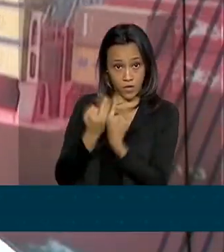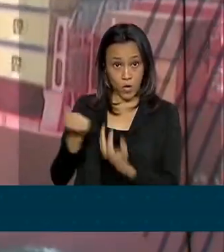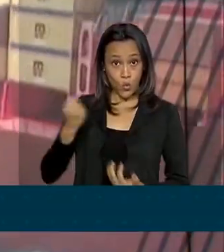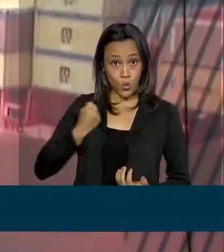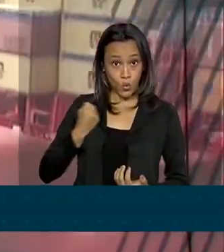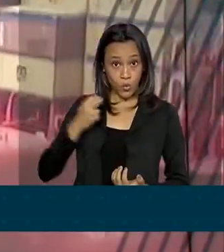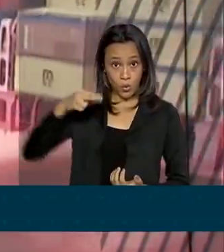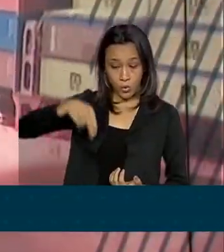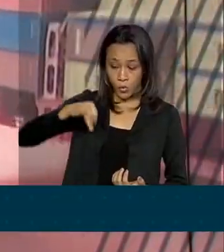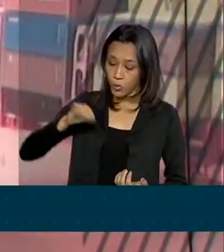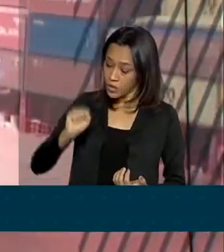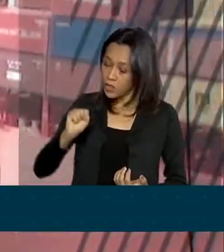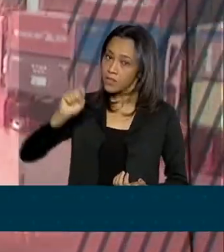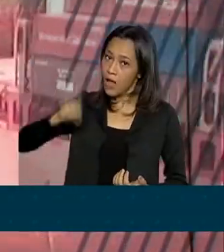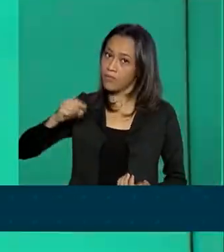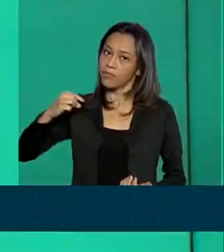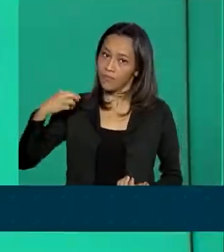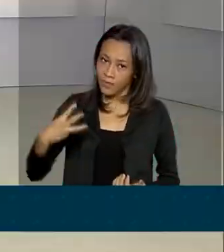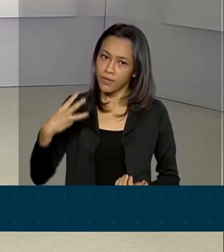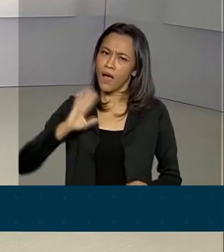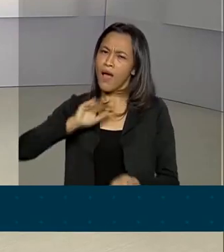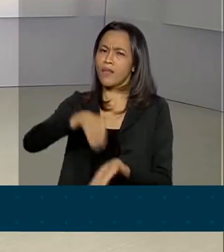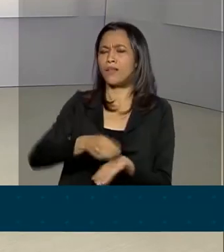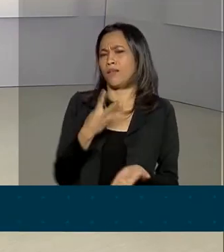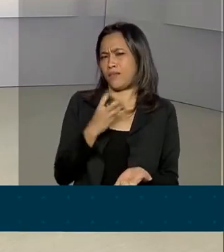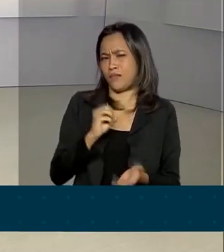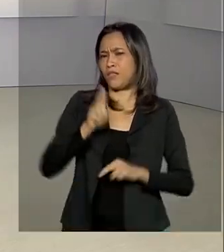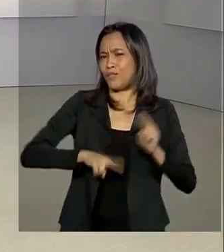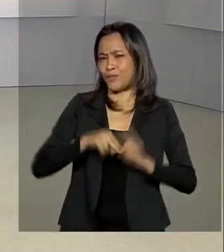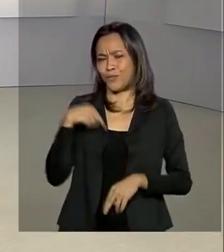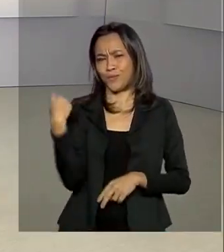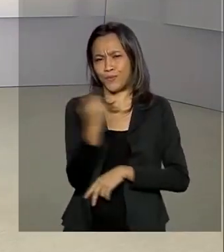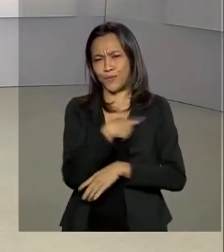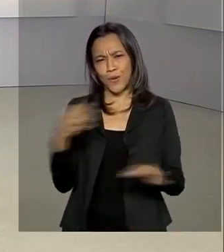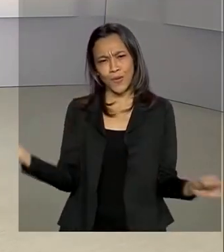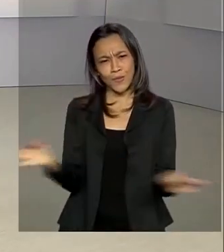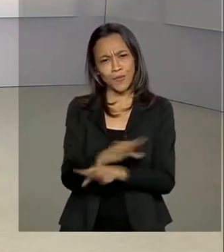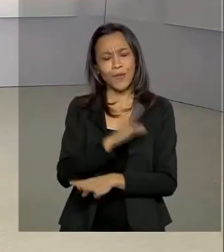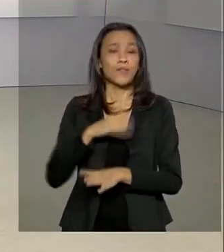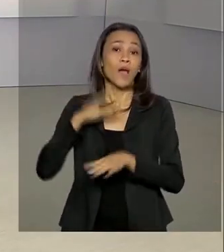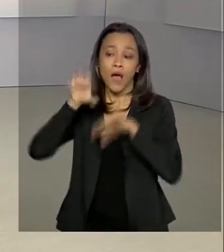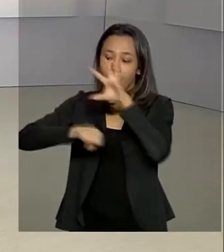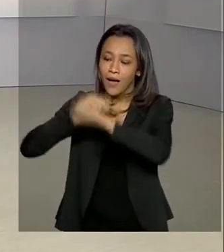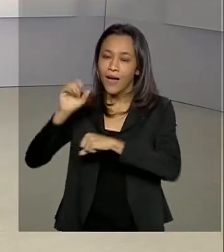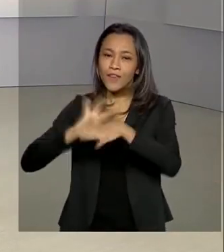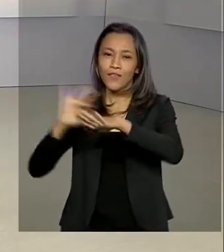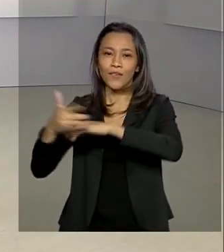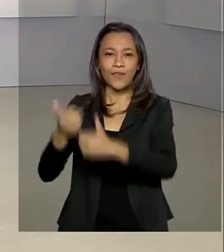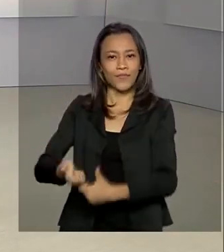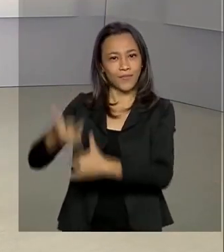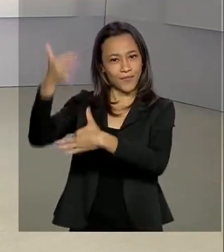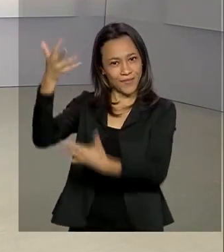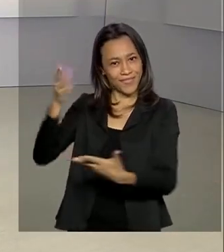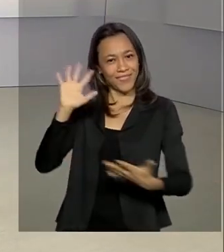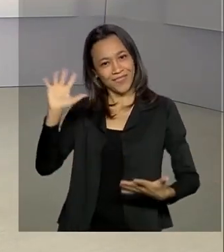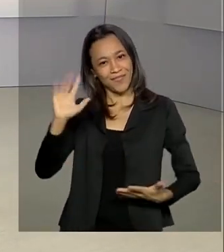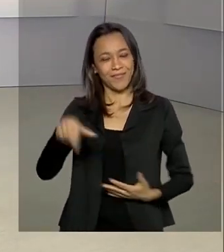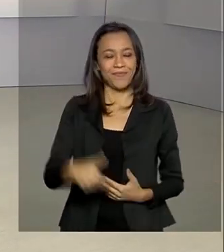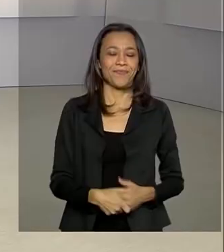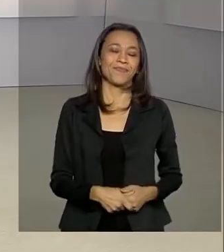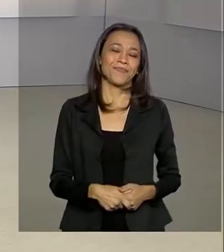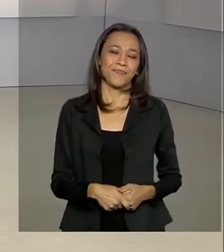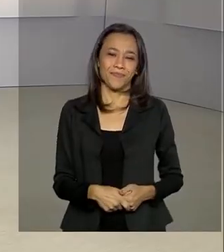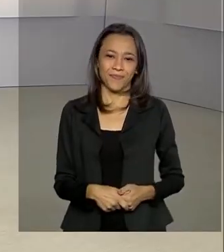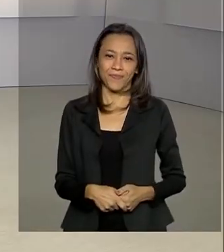para esse grupo vai até o dia 30 de junho. E a gente fica por aqui, continue bem informado também pelas nossas redes sociais. Até a próxima.